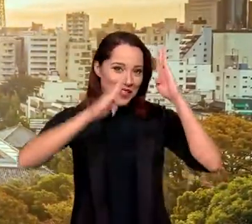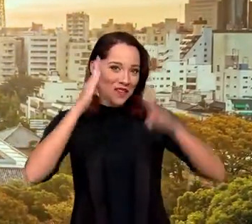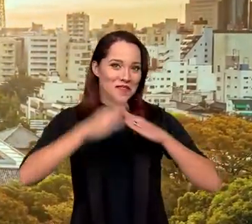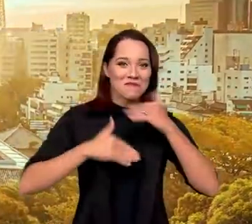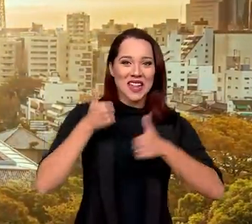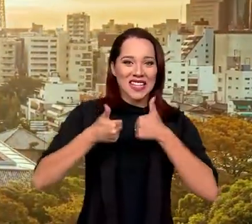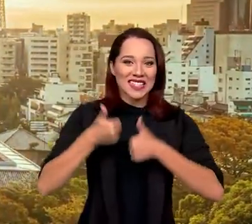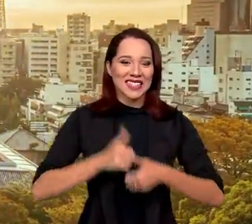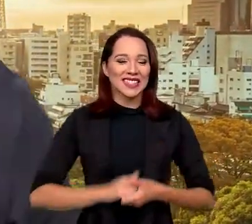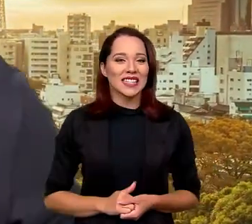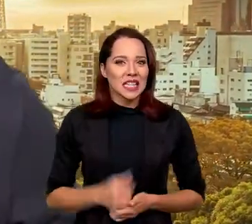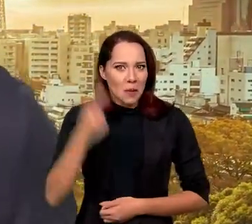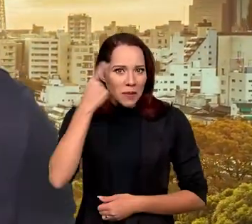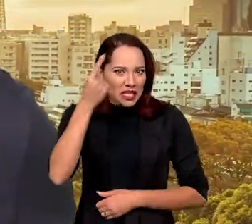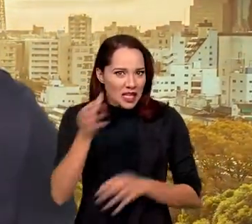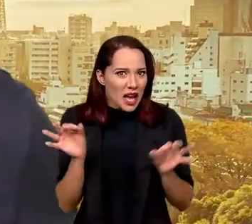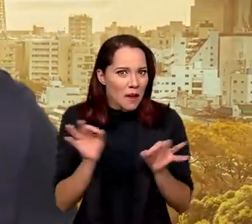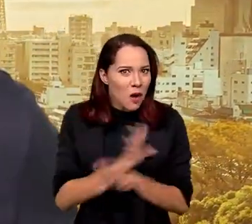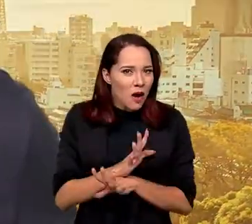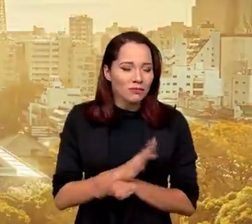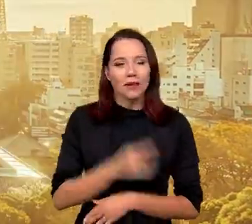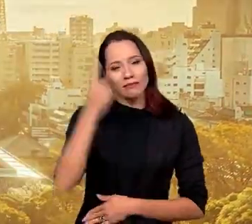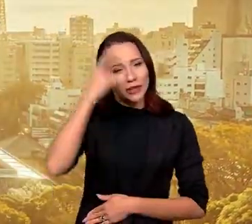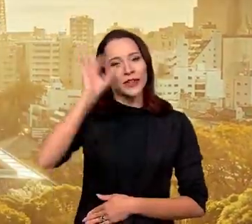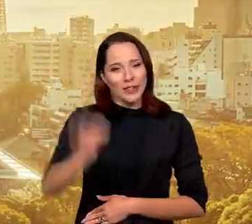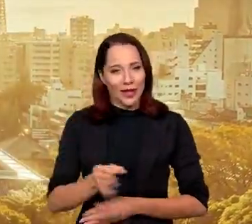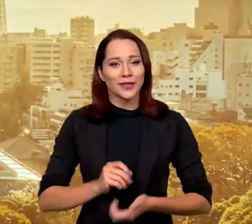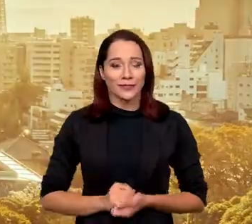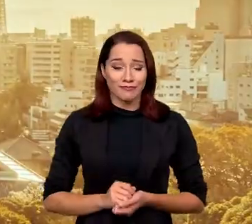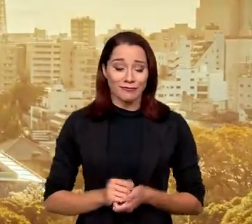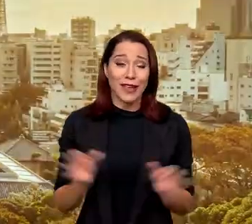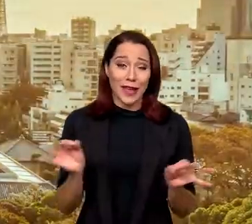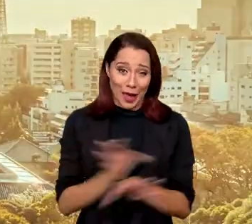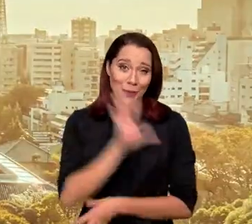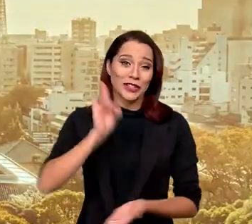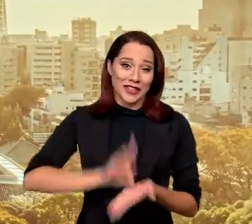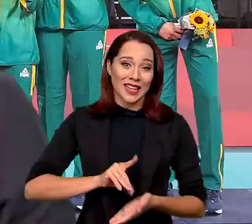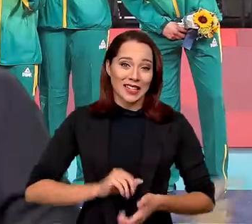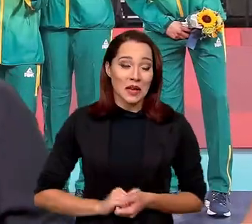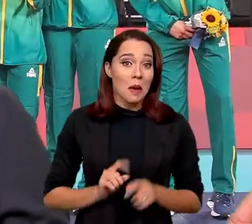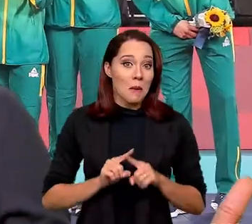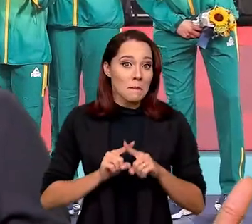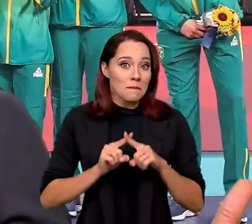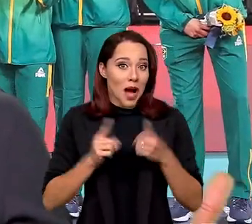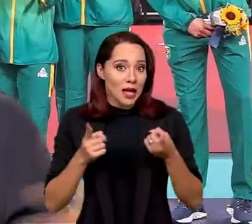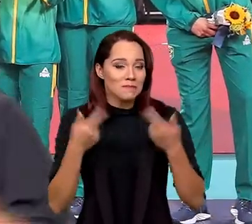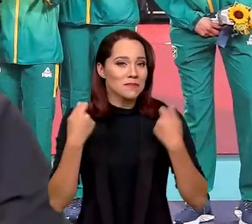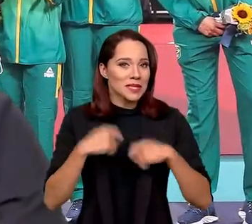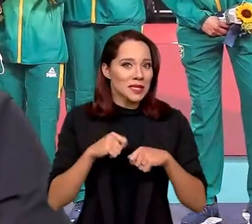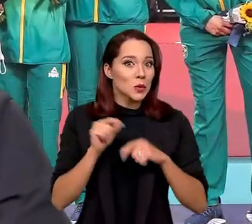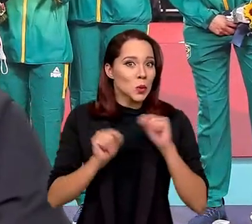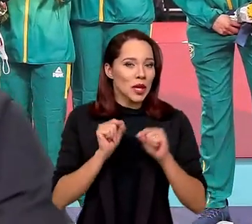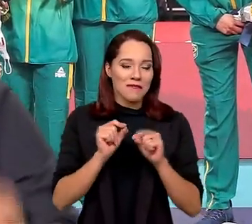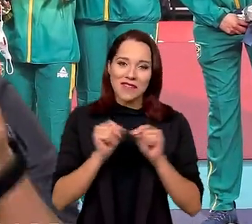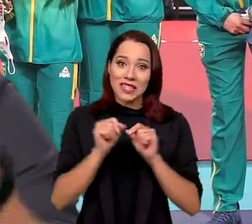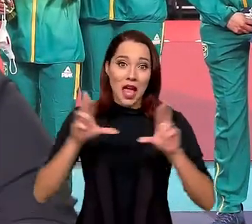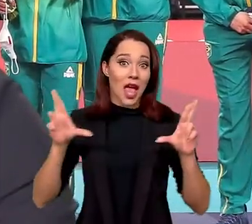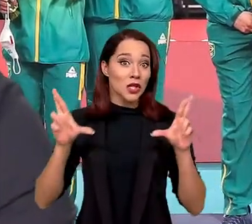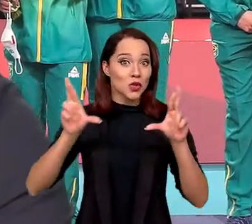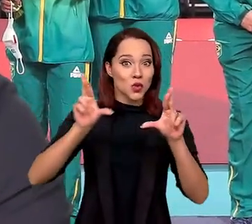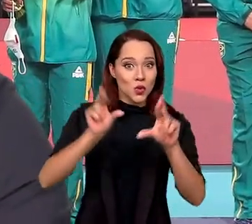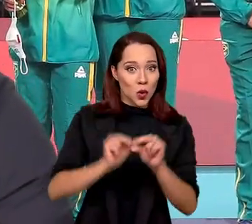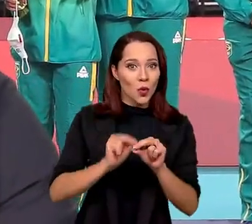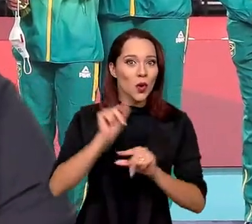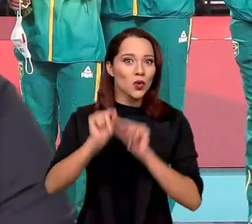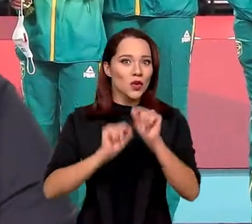Salve, salve, galera! Beleza? Tá pensando que acabou? Pensou certo, viu? Acabou mesmo. Mas a gente não pode deixar de fazer um